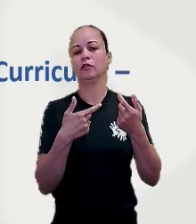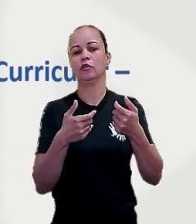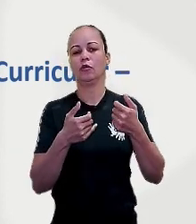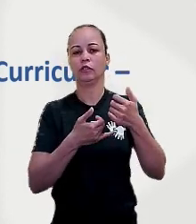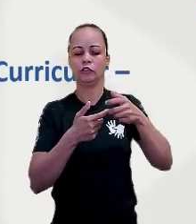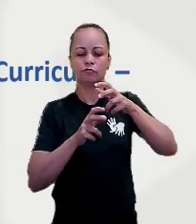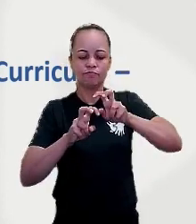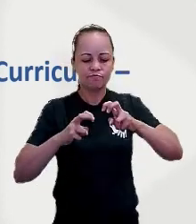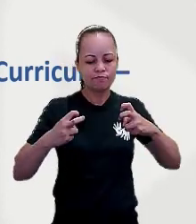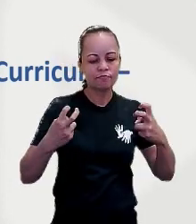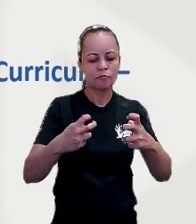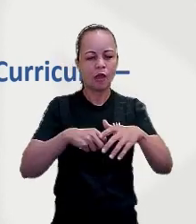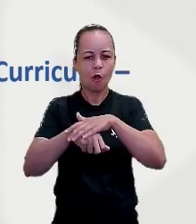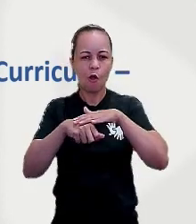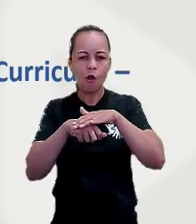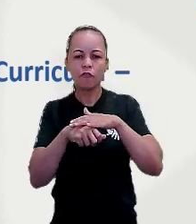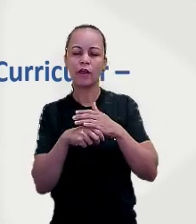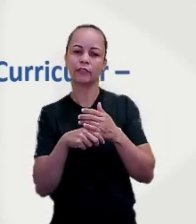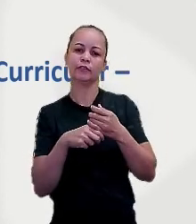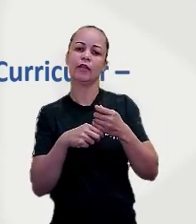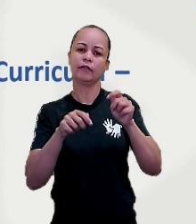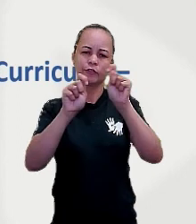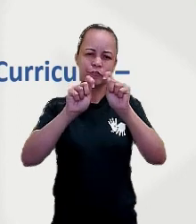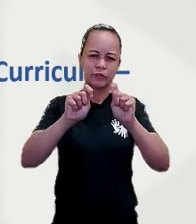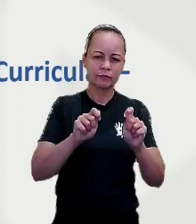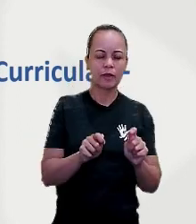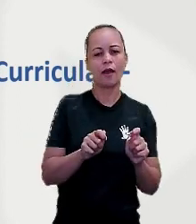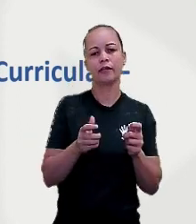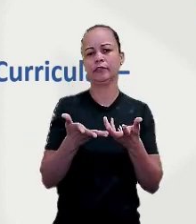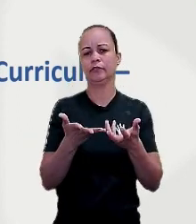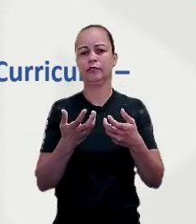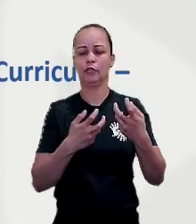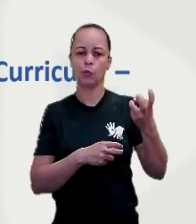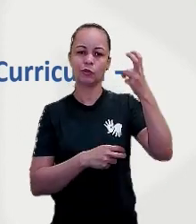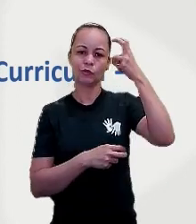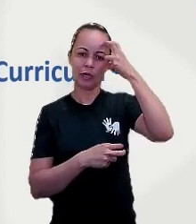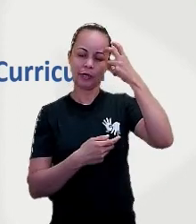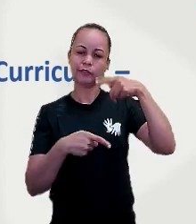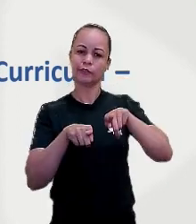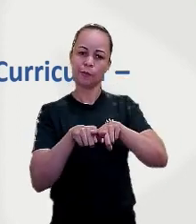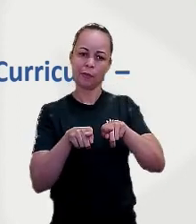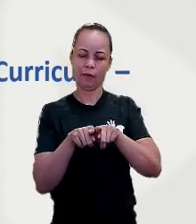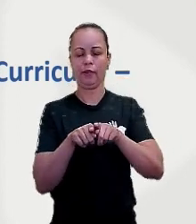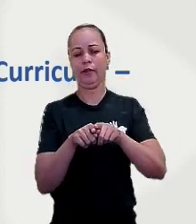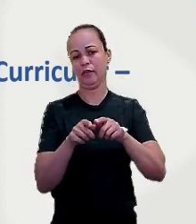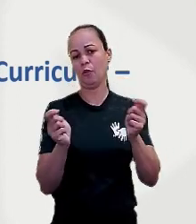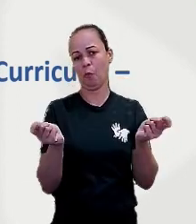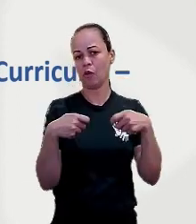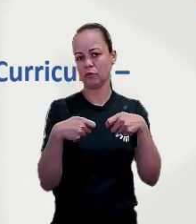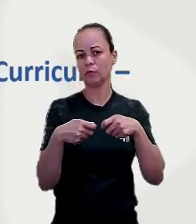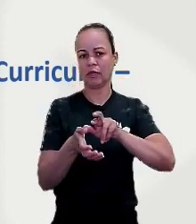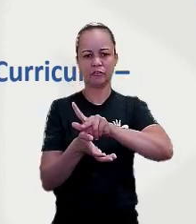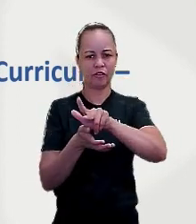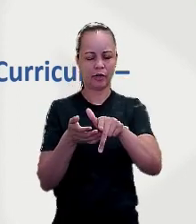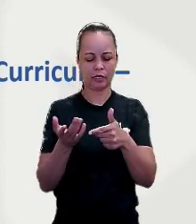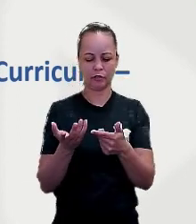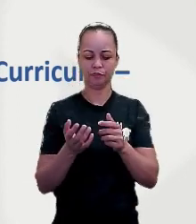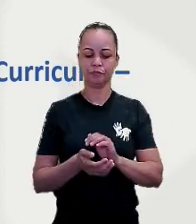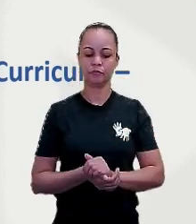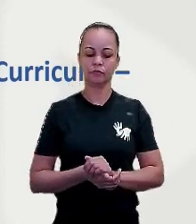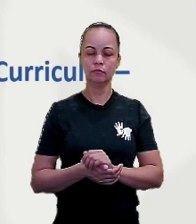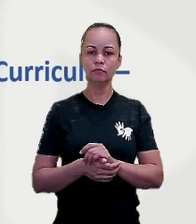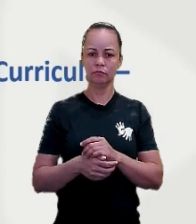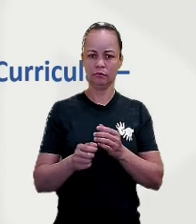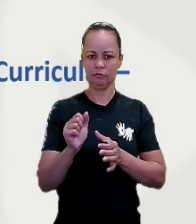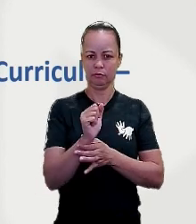vamos lá! Vamos outras possibilidades. direitos de aprendizagem são